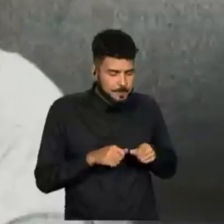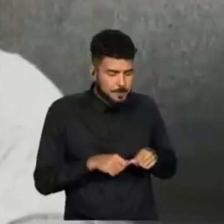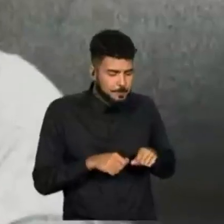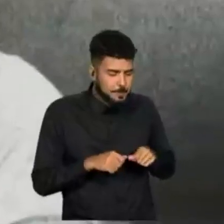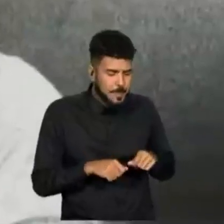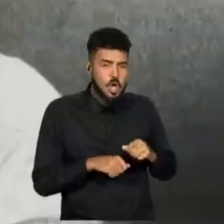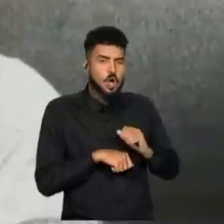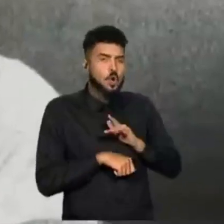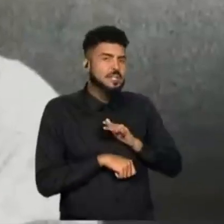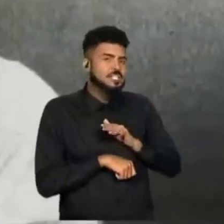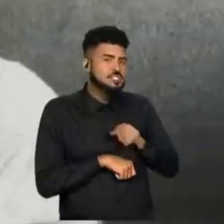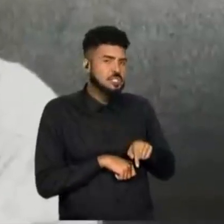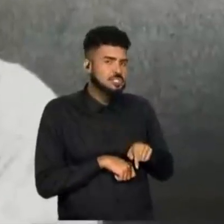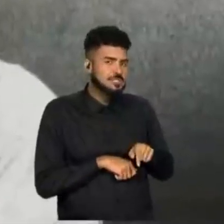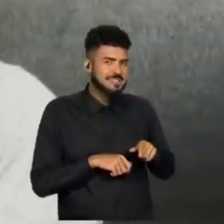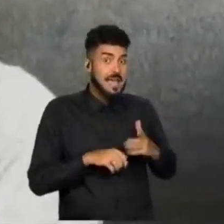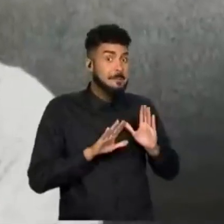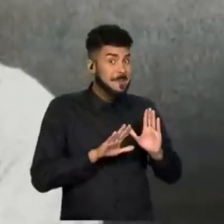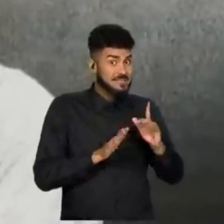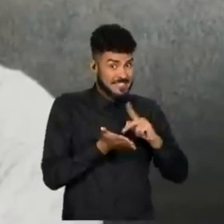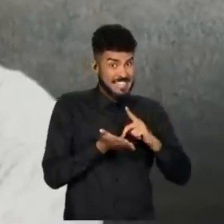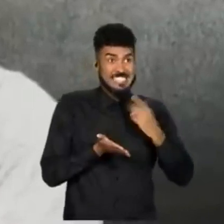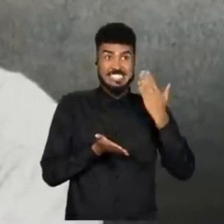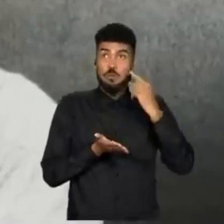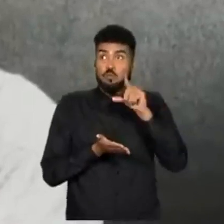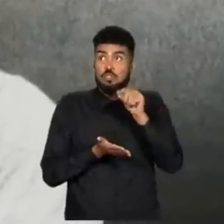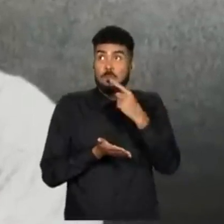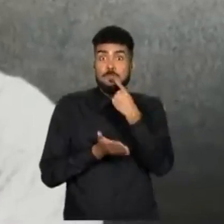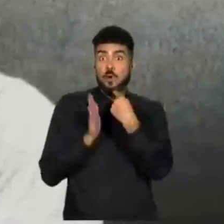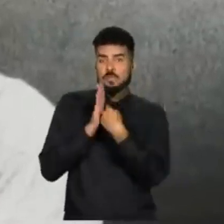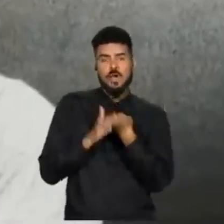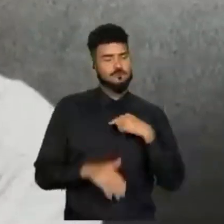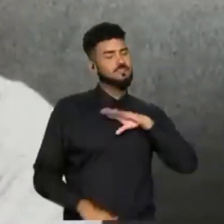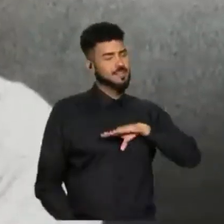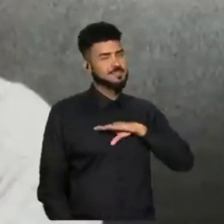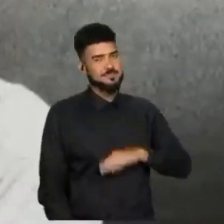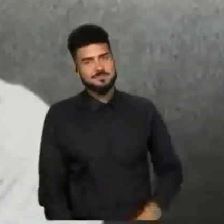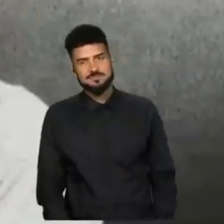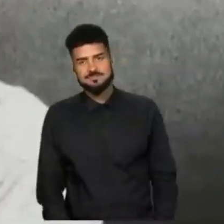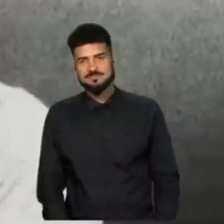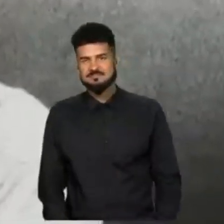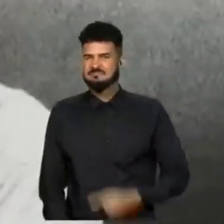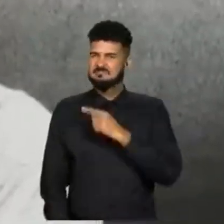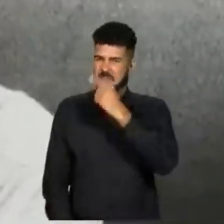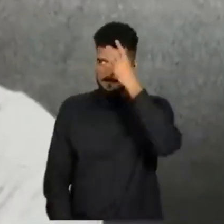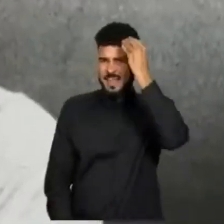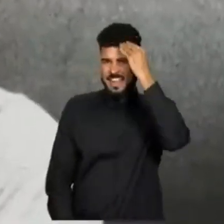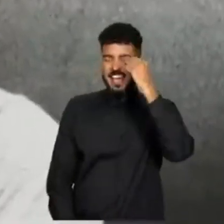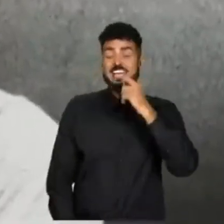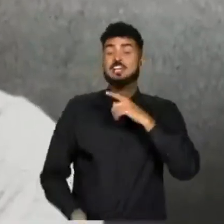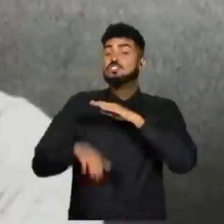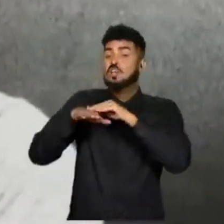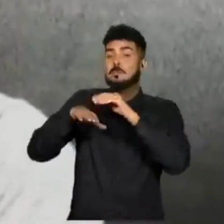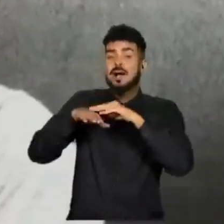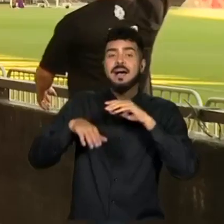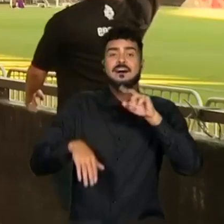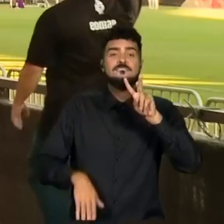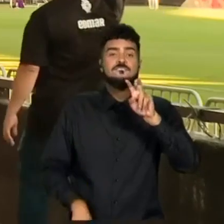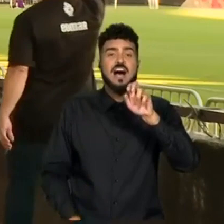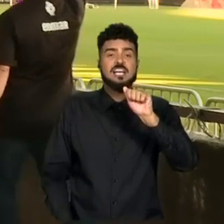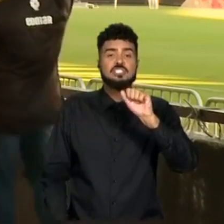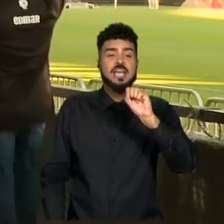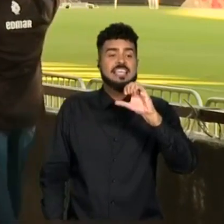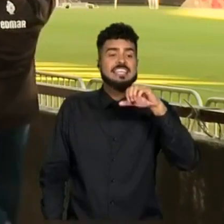estádio, coisa simples e rápida, e o estádio ficaria bonito, manteria a essência de São Januário, botaria o estádio